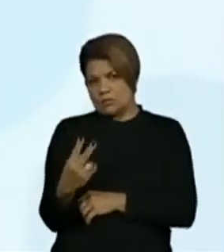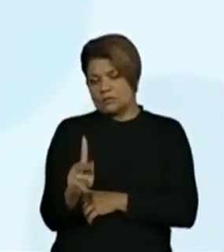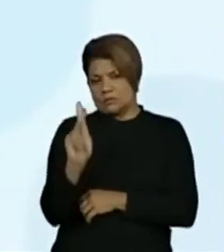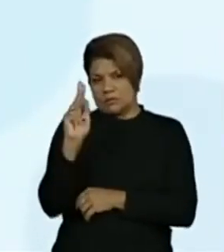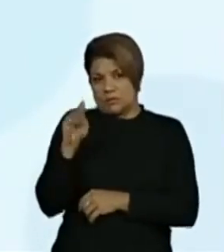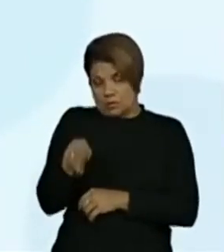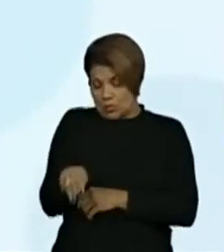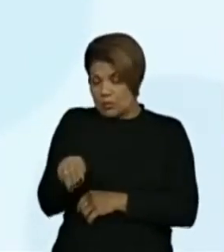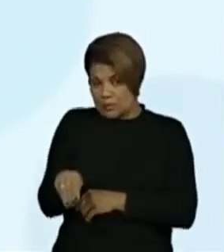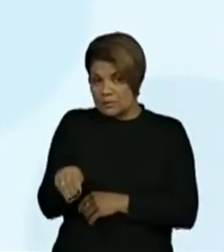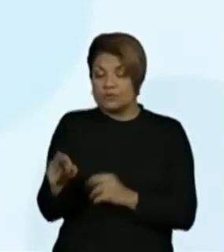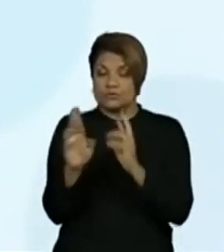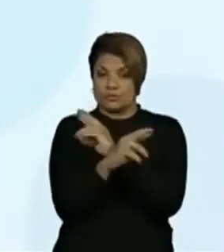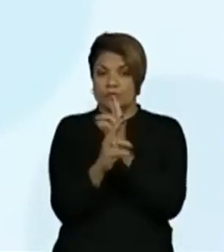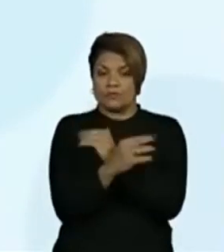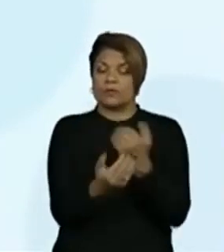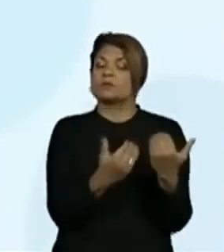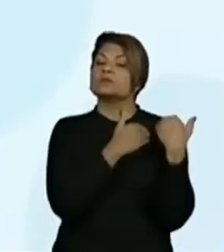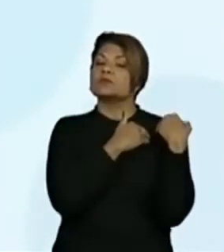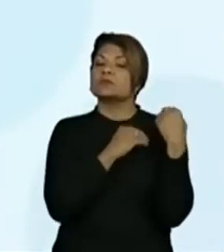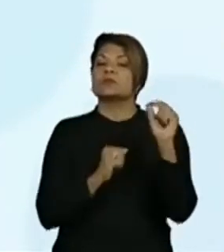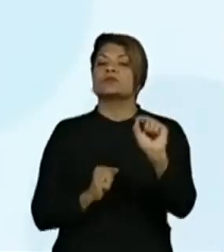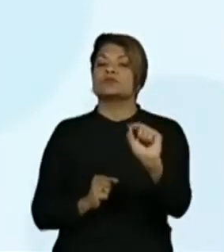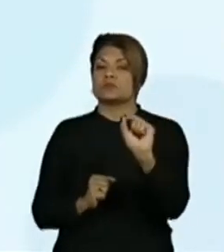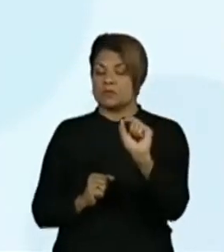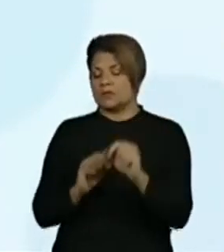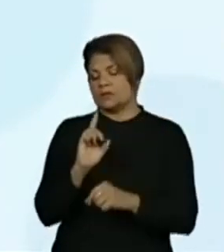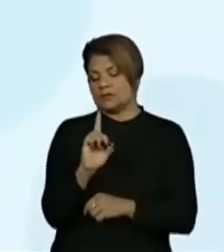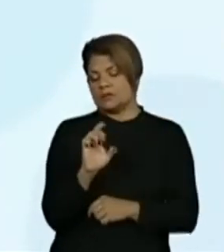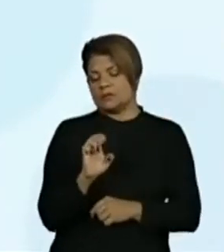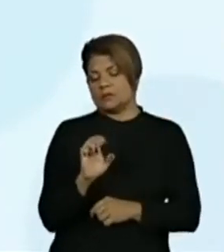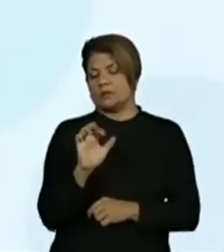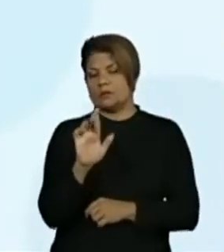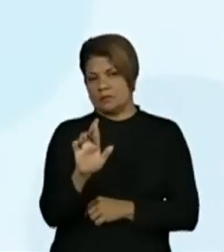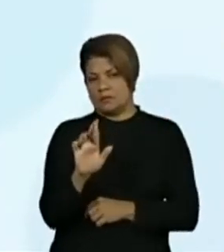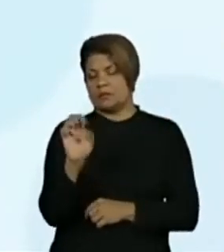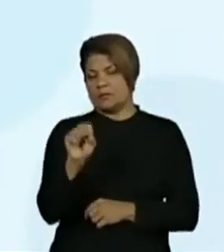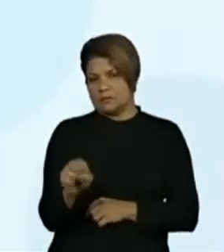rodovias, responsabilidade do DRSP.